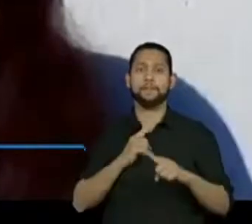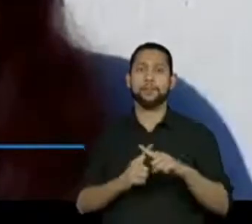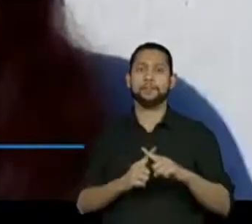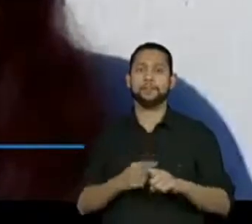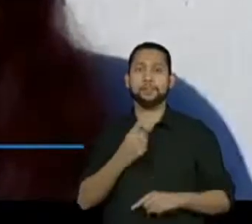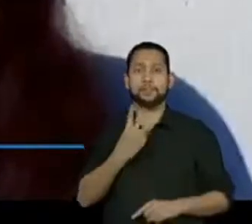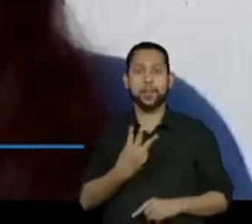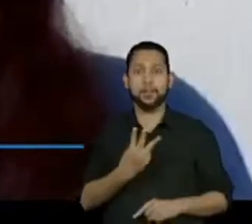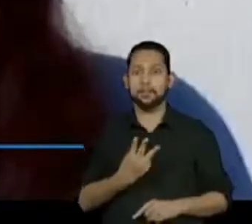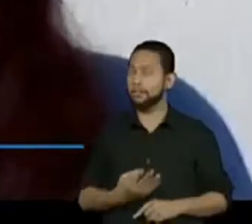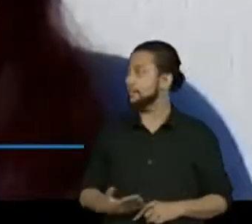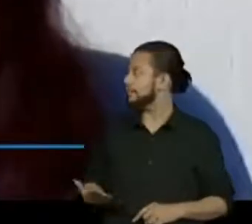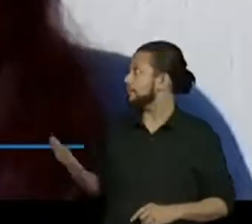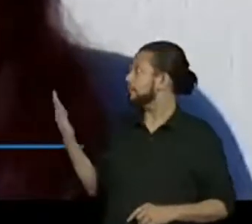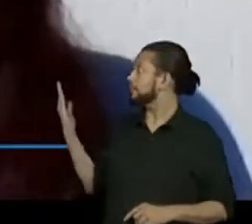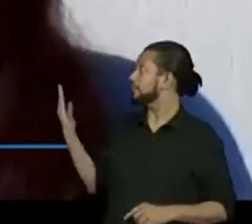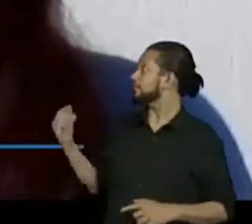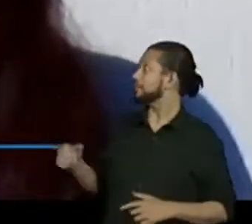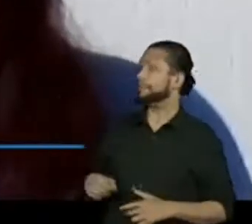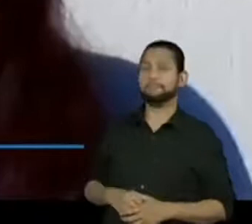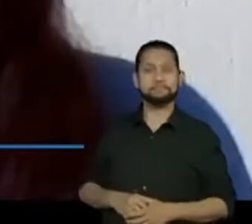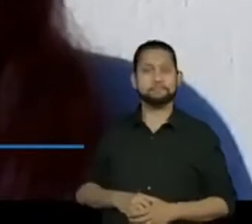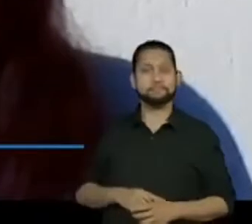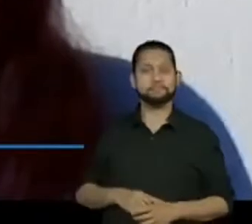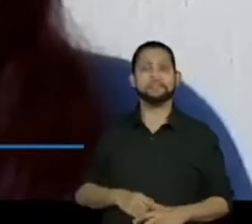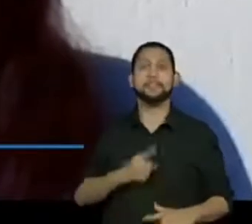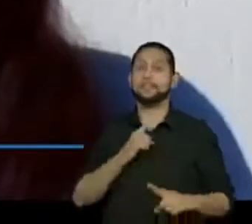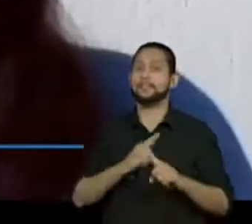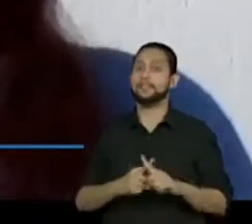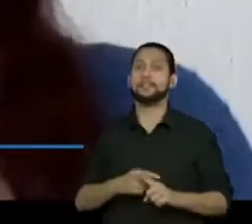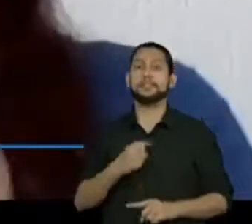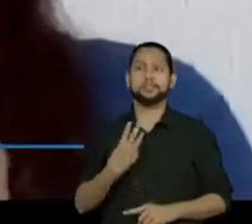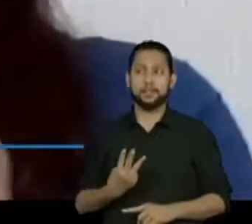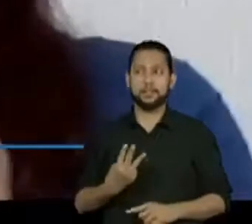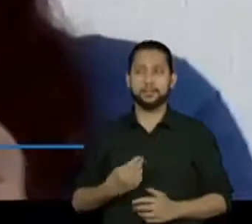Aqui eu coloquei vezes três.